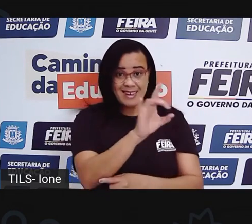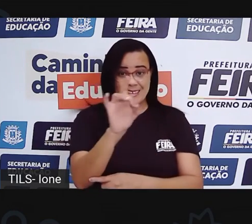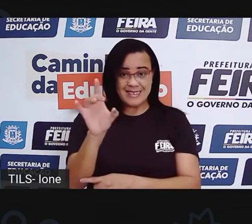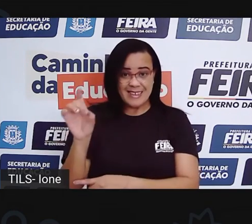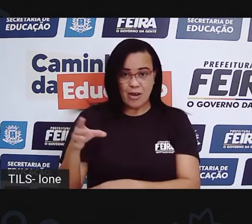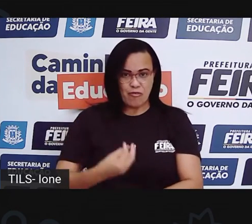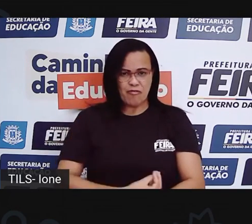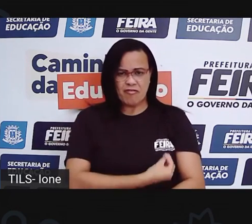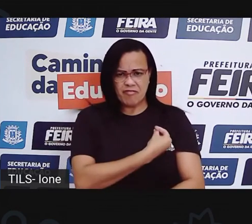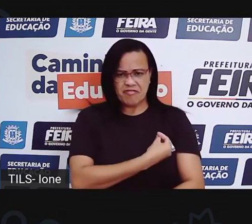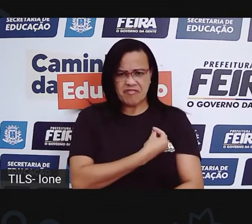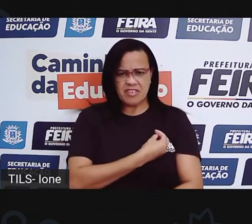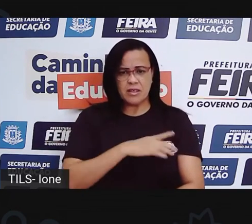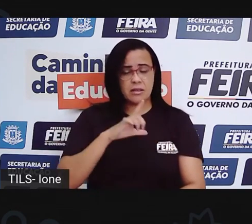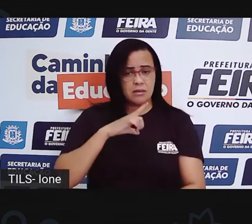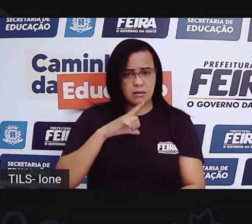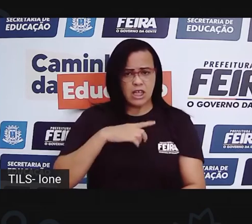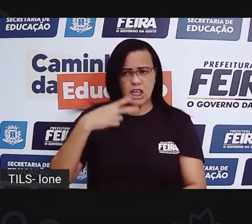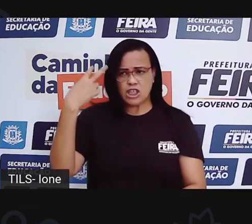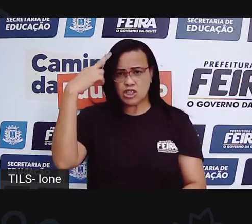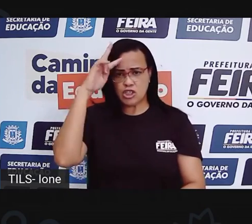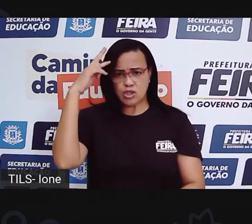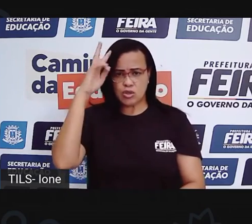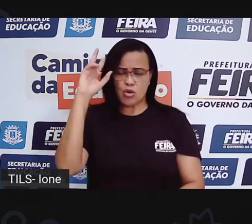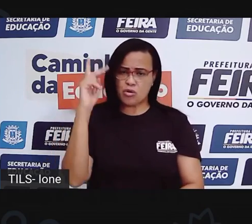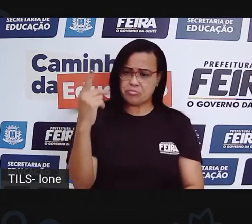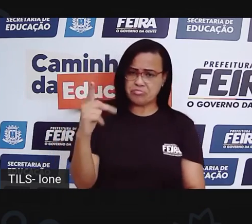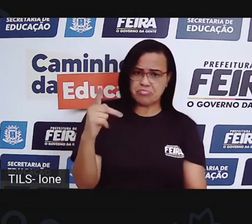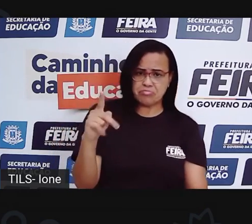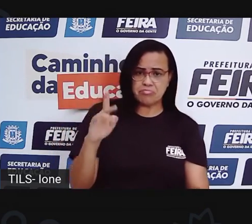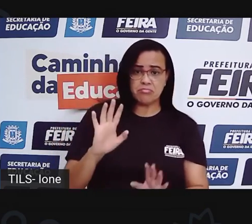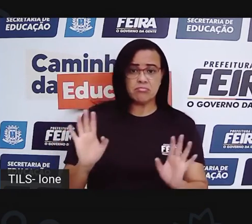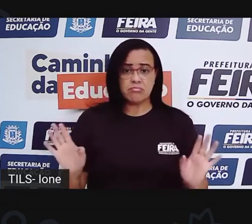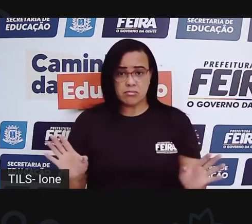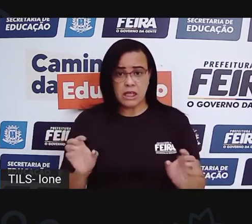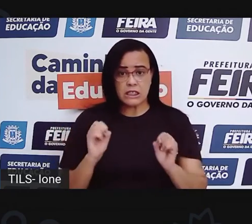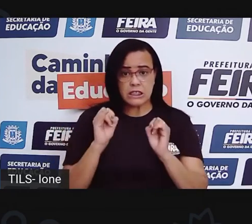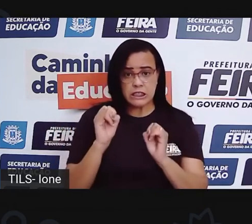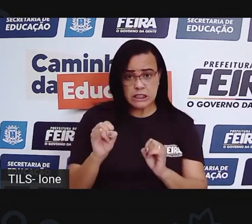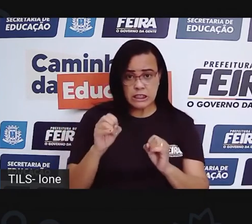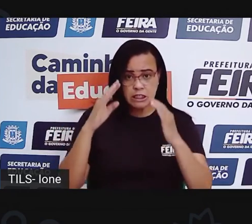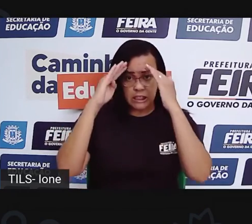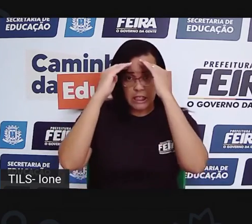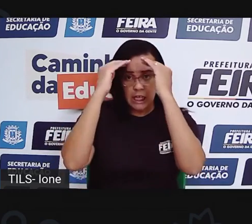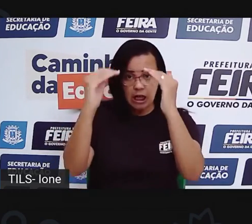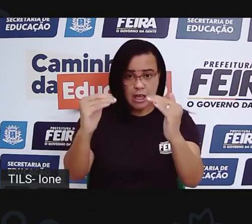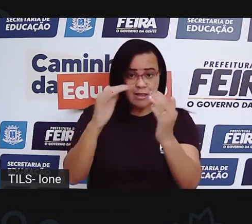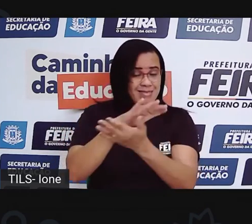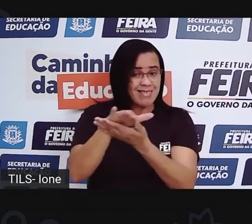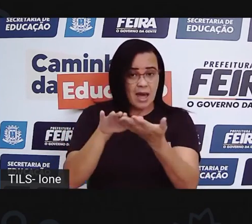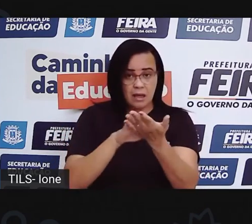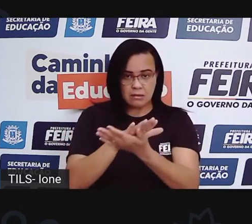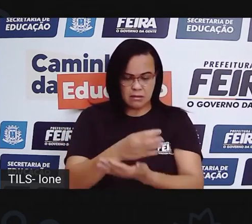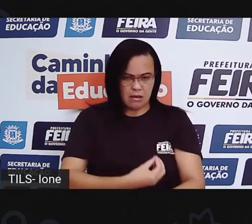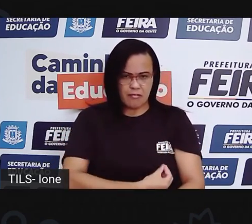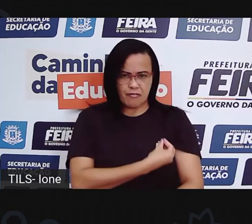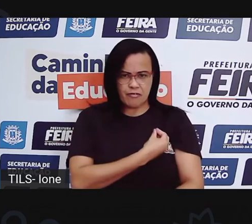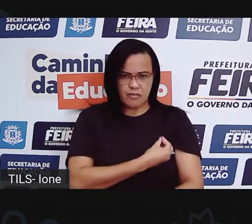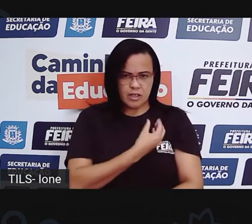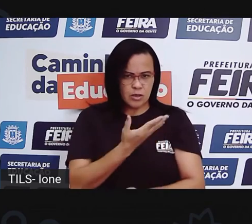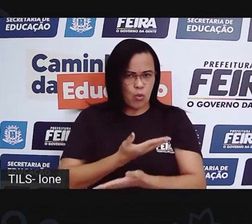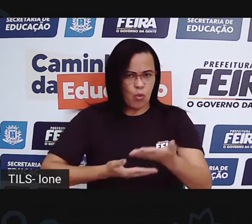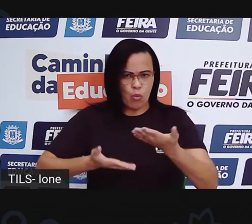família e que a gente precisa respeitar também. E aí, quando a gente não respeita isso, a convivência não fica legal, né?